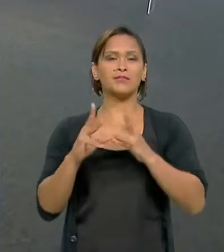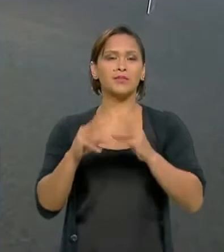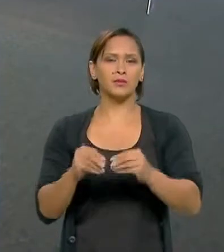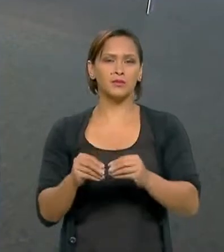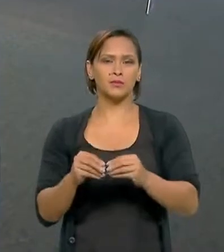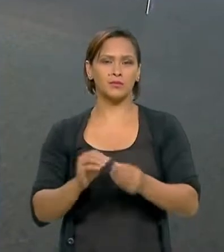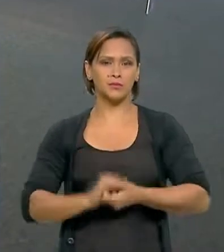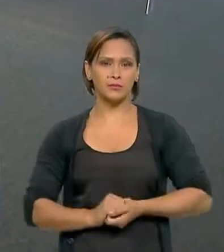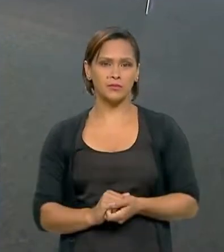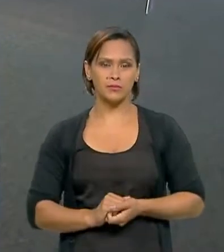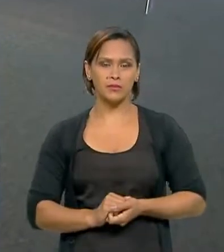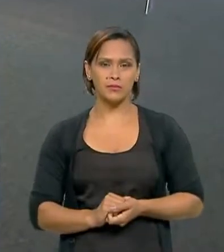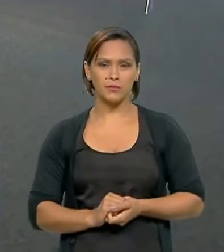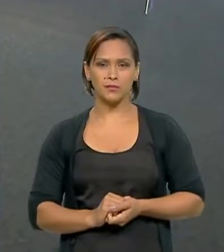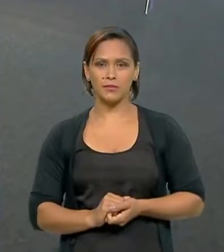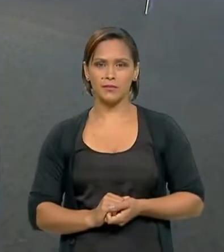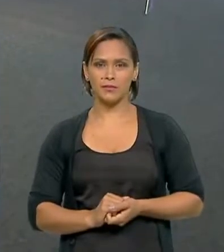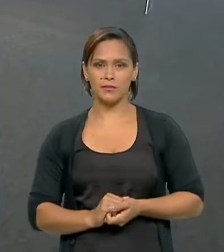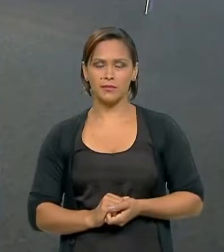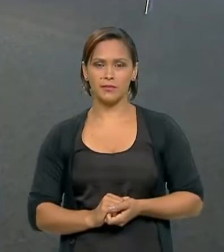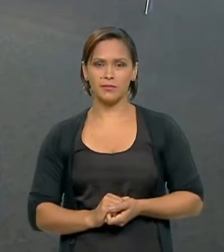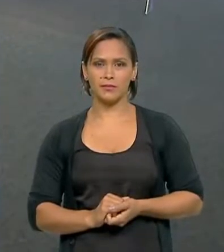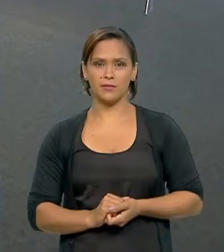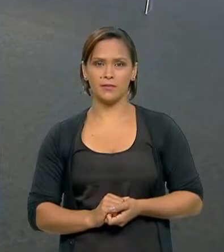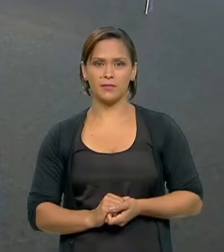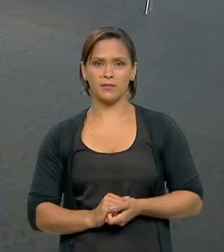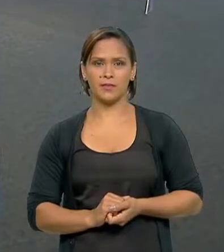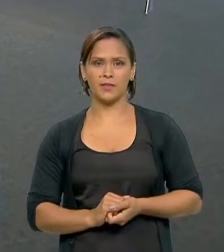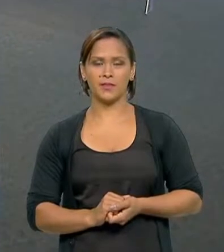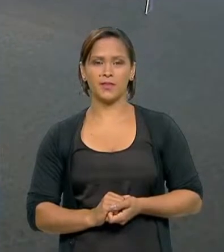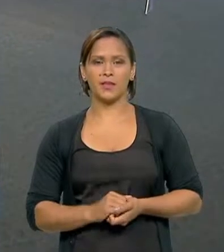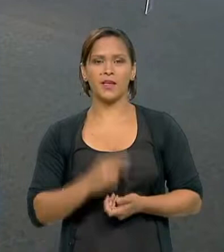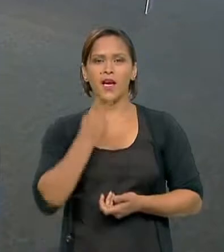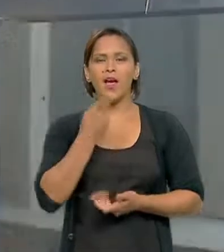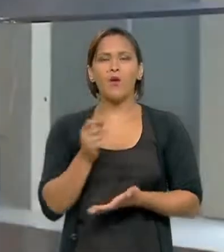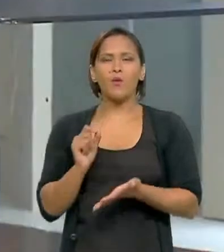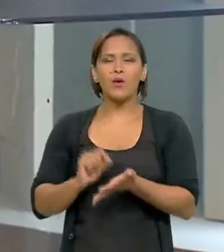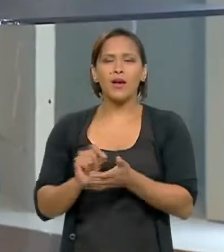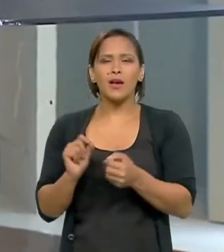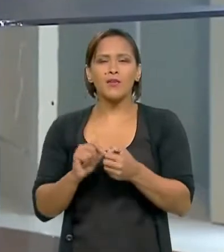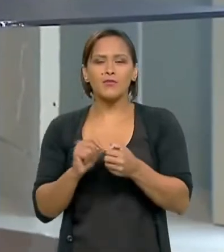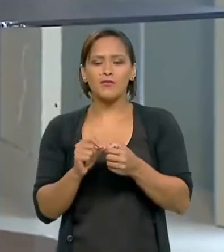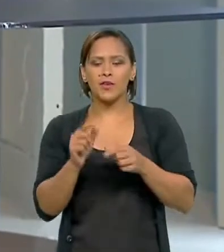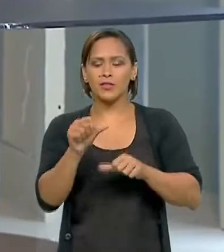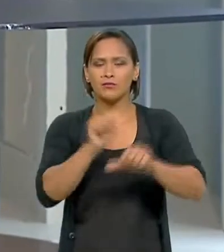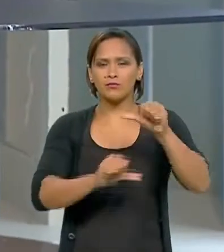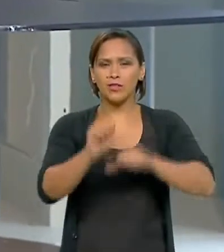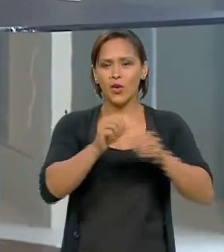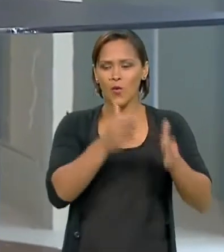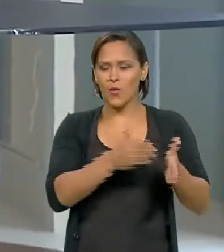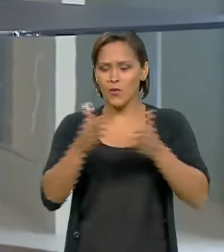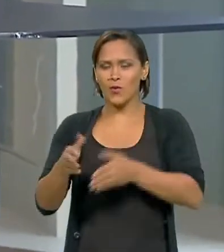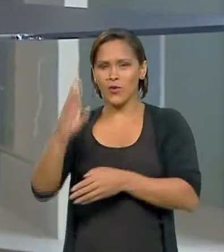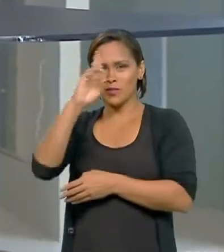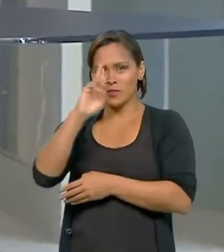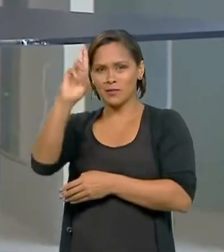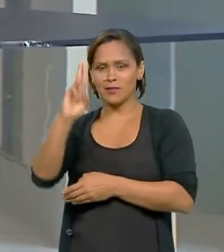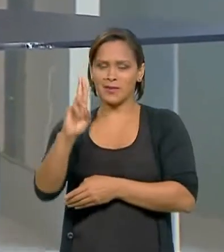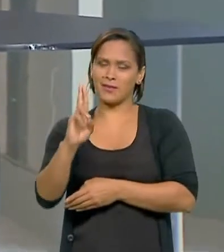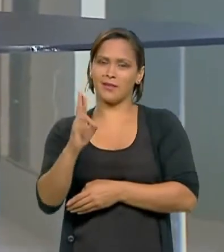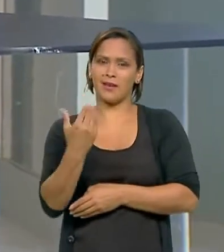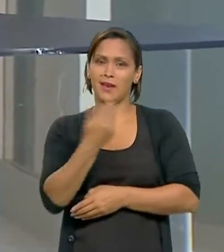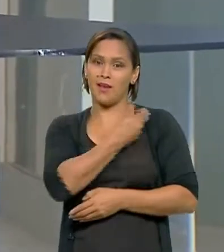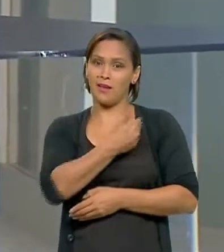o tipo da ação que é intransferível por parte dos governadores.